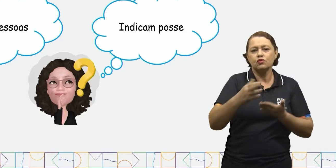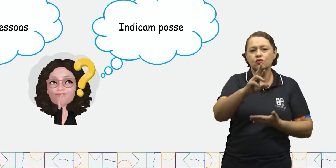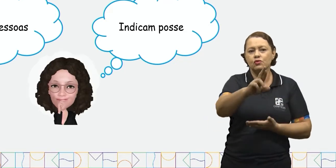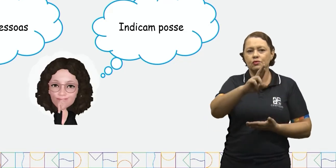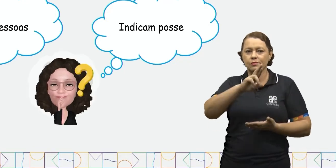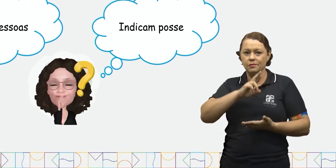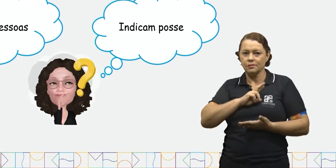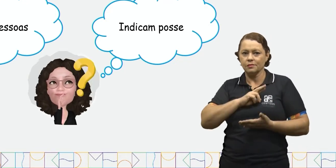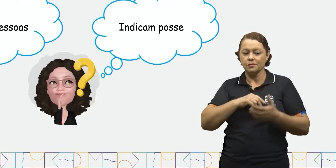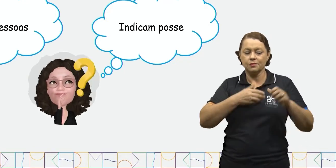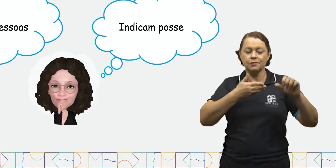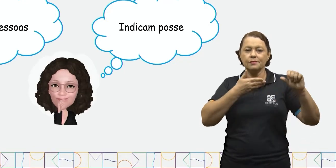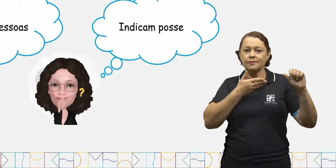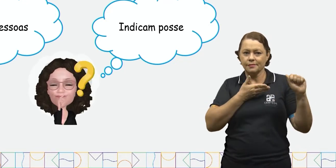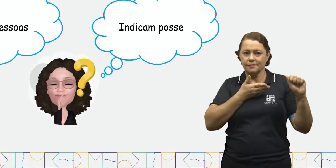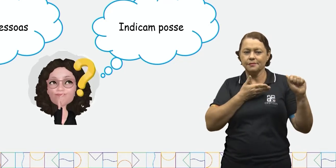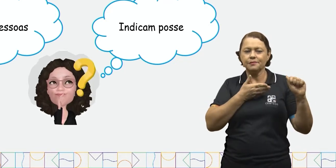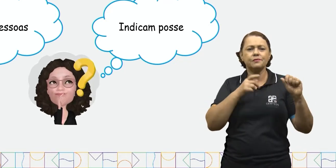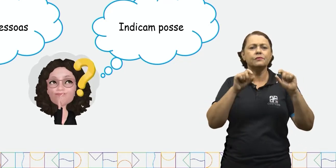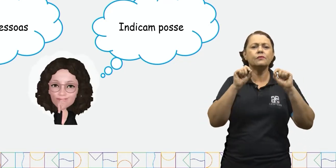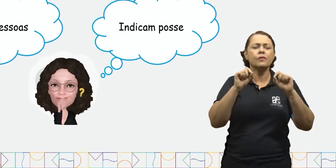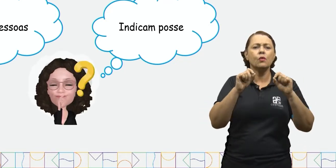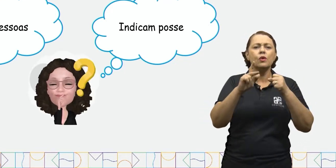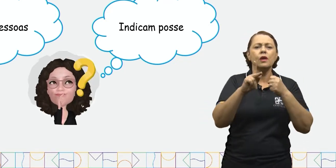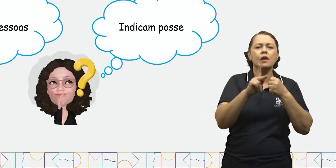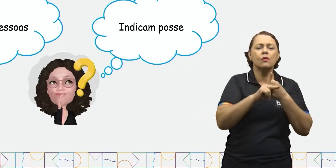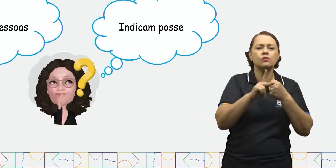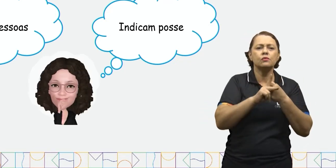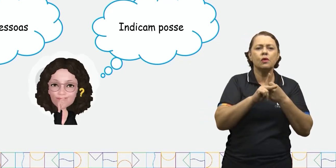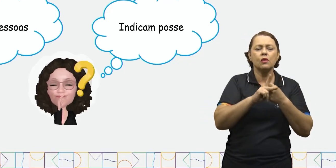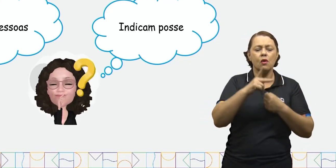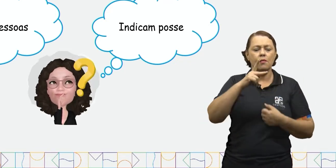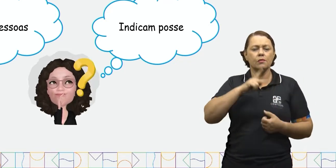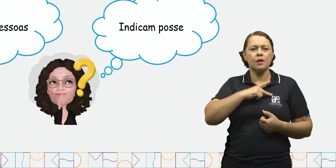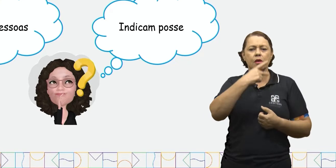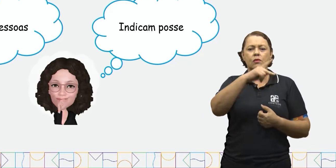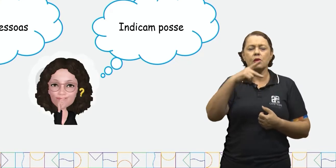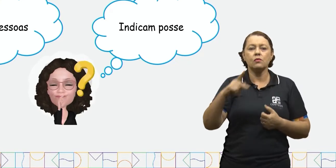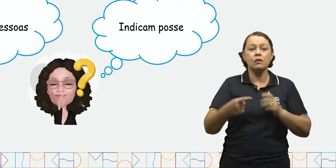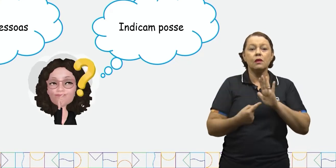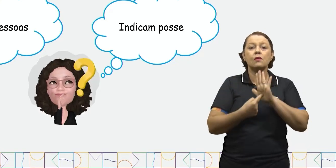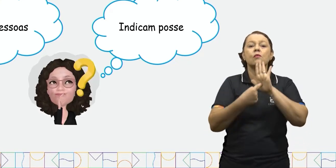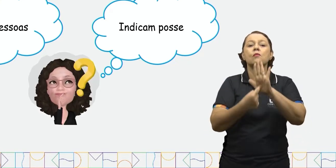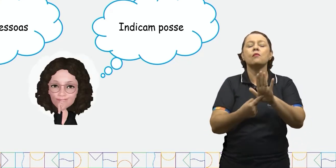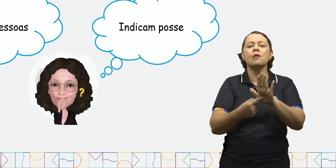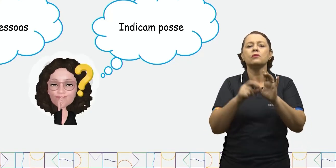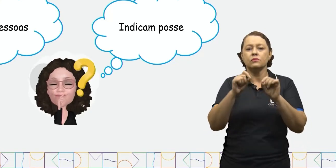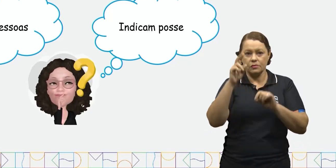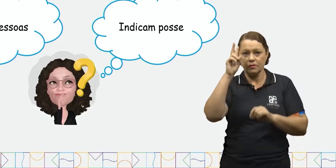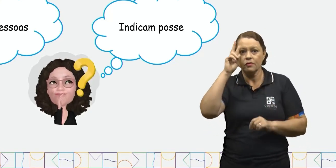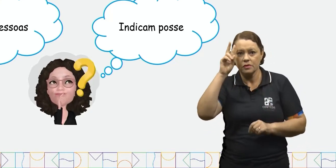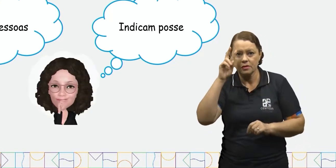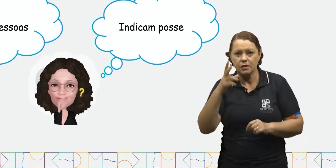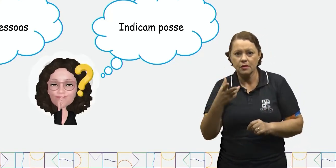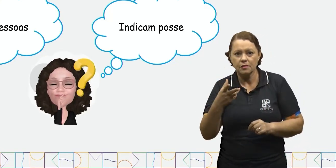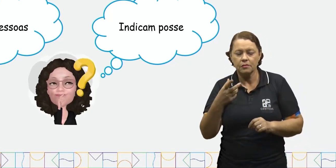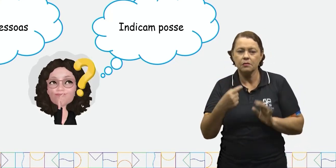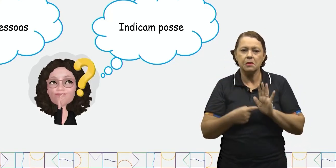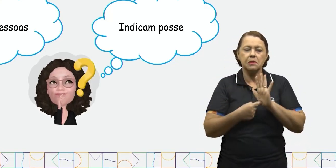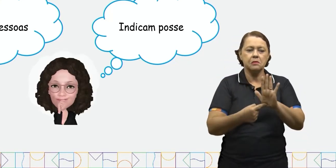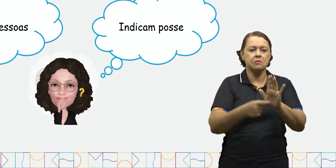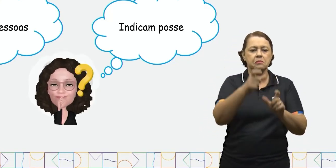Letra A. O que os pronomes possessivos indicam? Você lembra o que eles indicam? Será que eles indicam